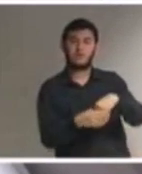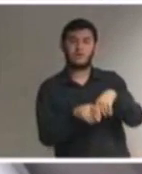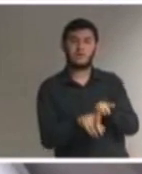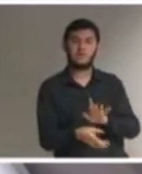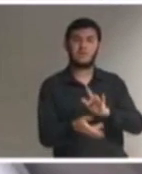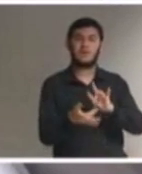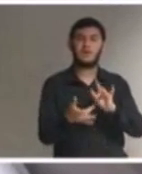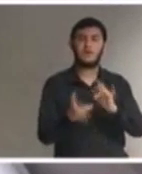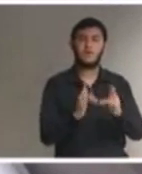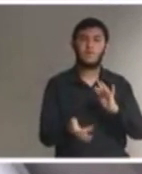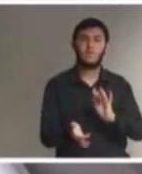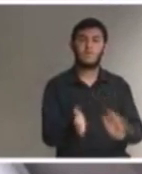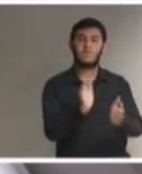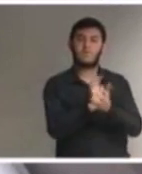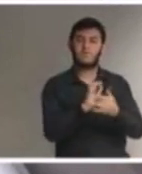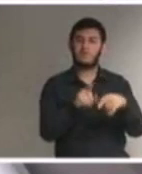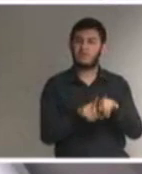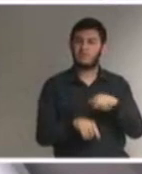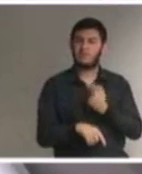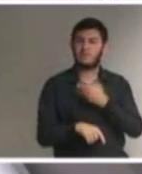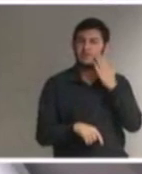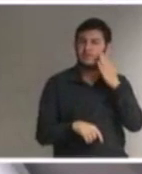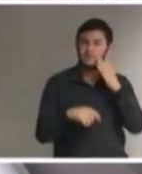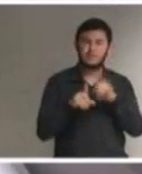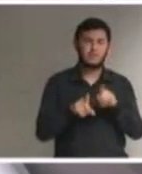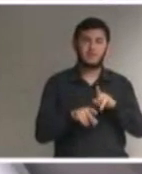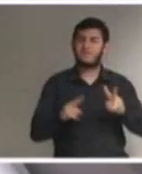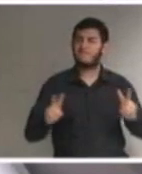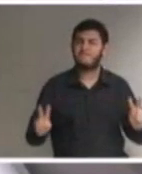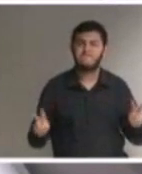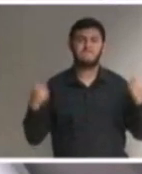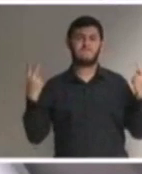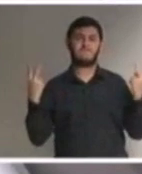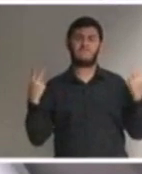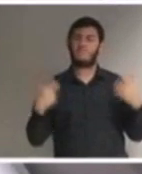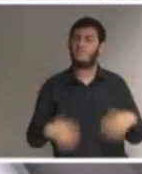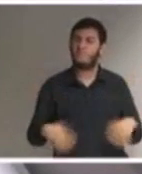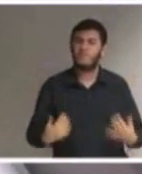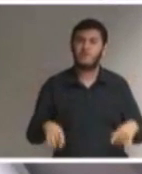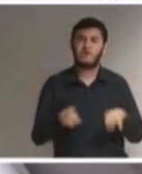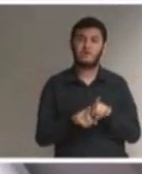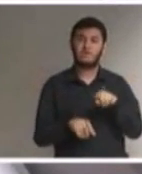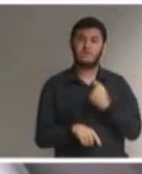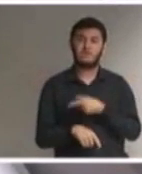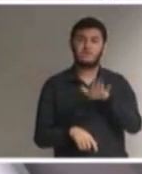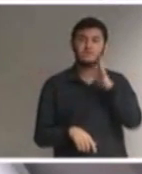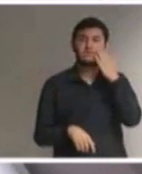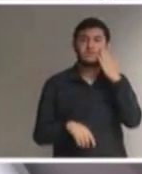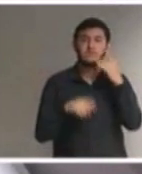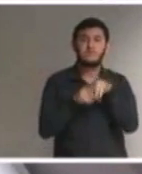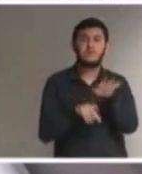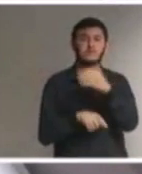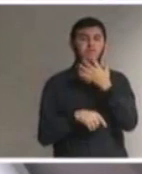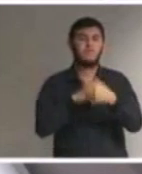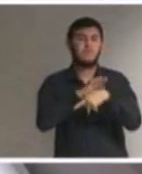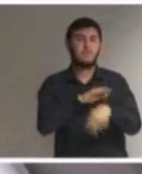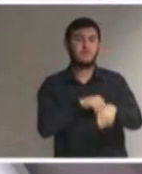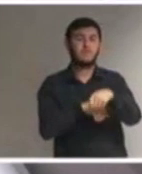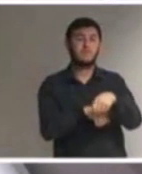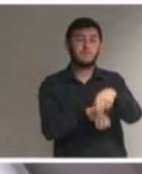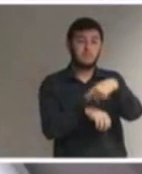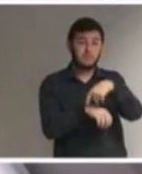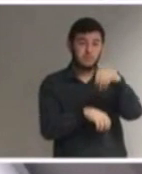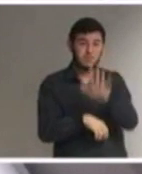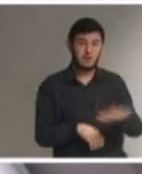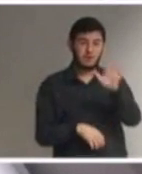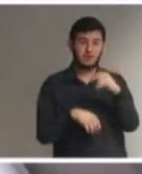pois de precedente extremamente valioso restou absolutamente reconhecido pela mais alta corte brasileira